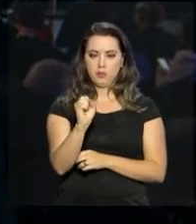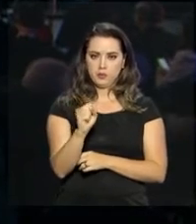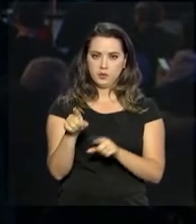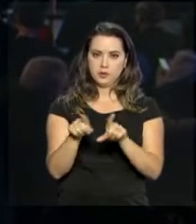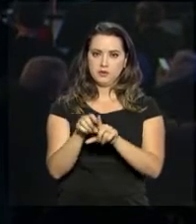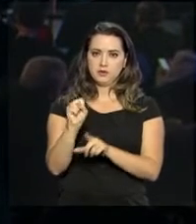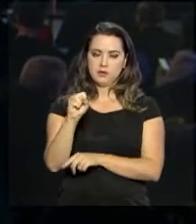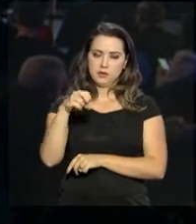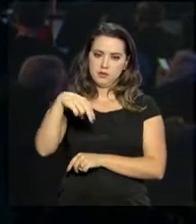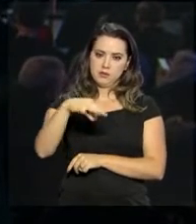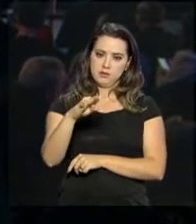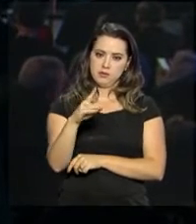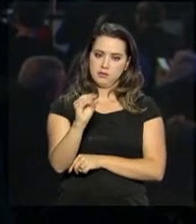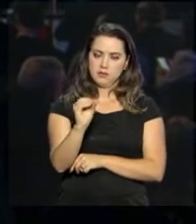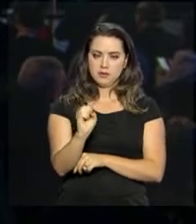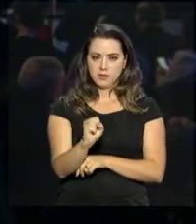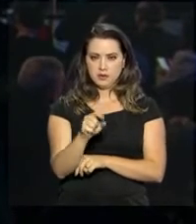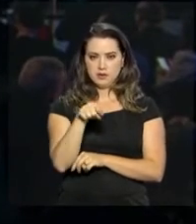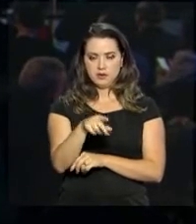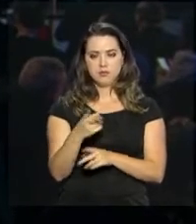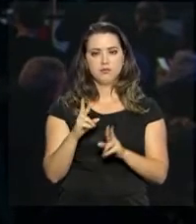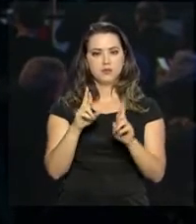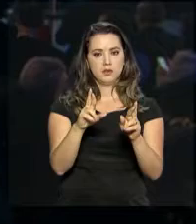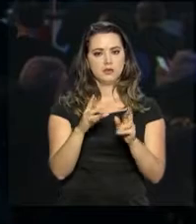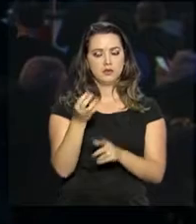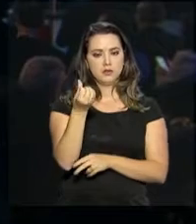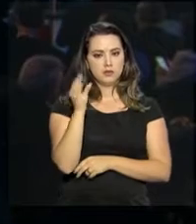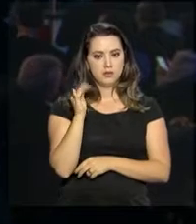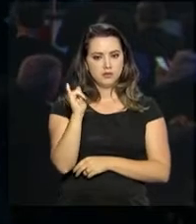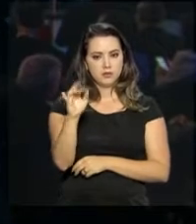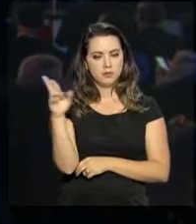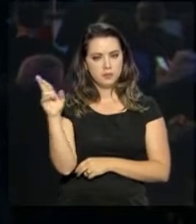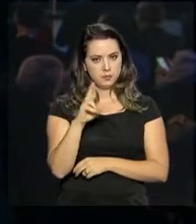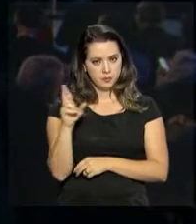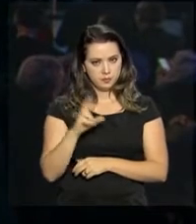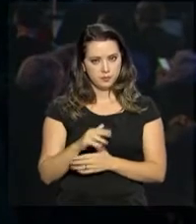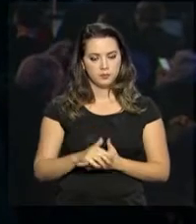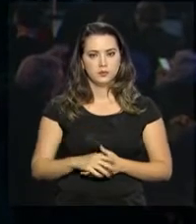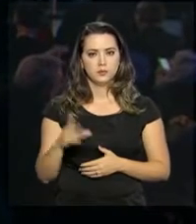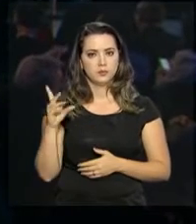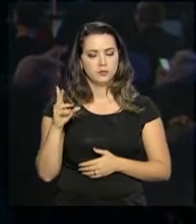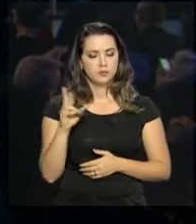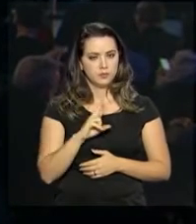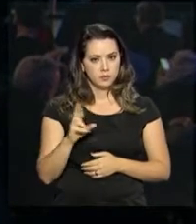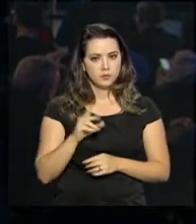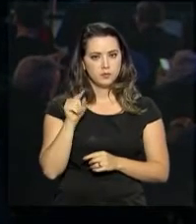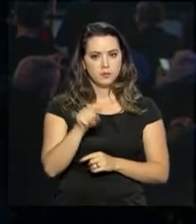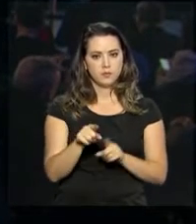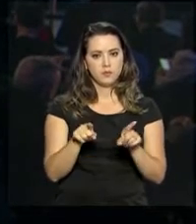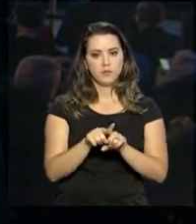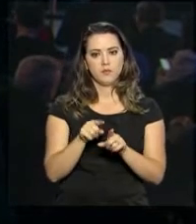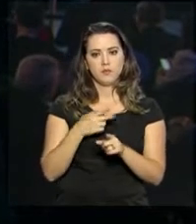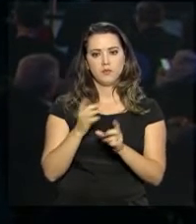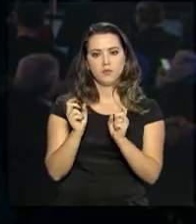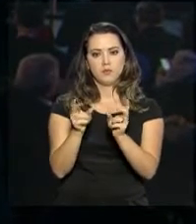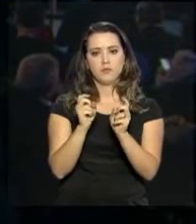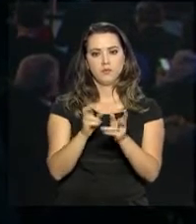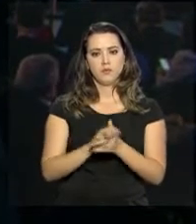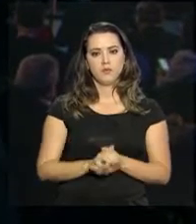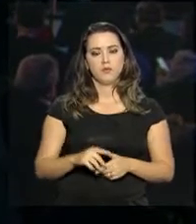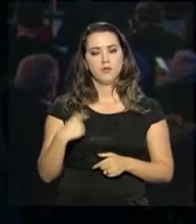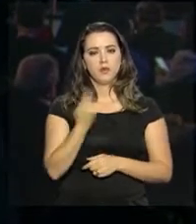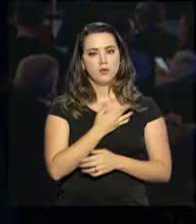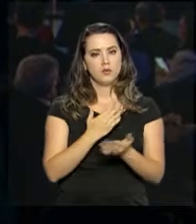governo federal é que sejam arrecadados 6 bilhões e 800 milhões de reais com esses leilões.